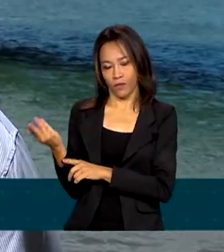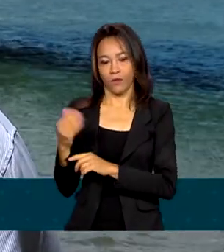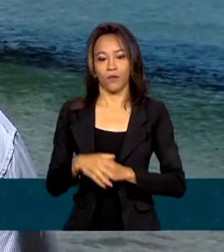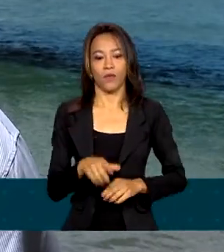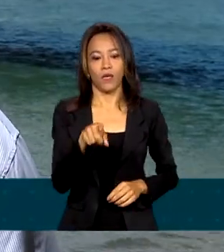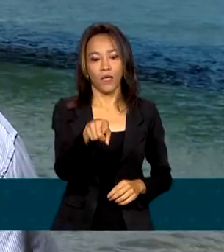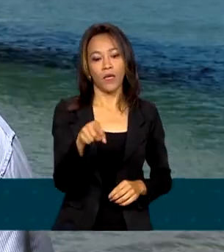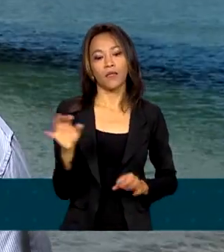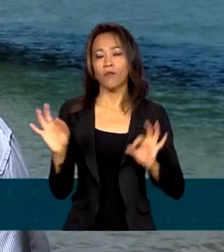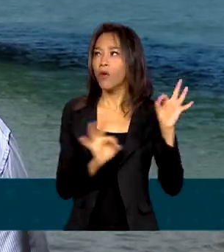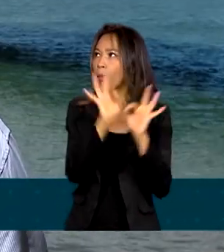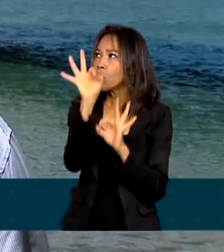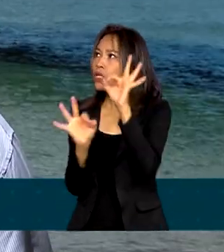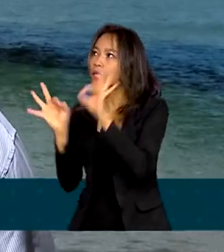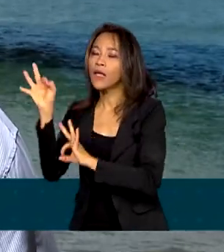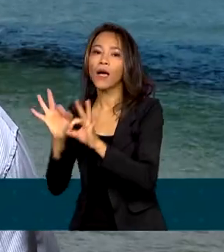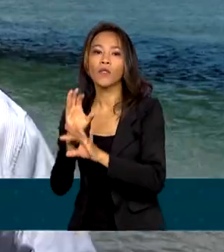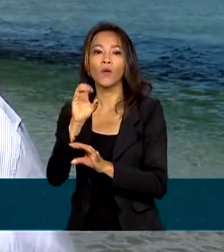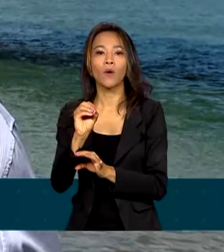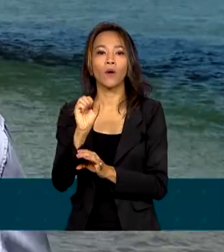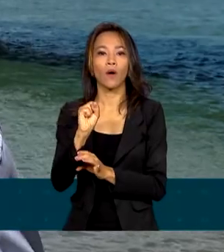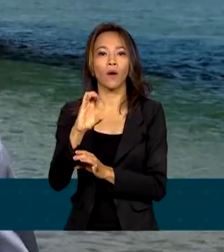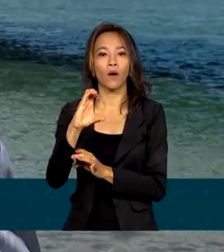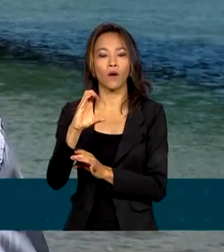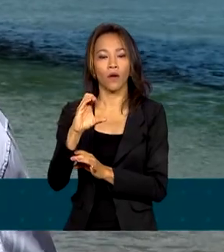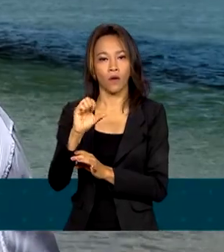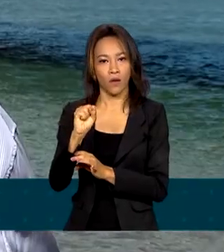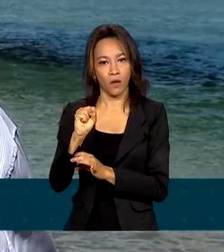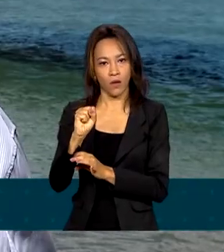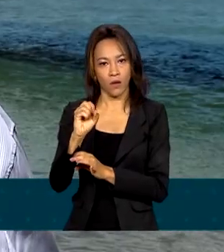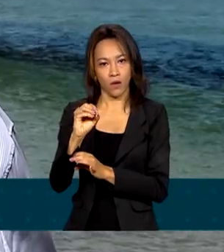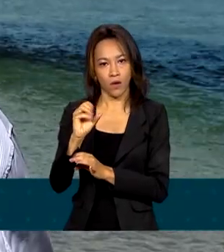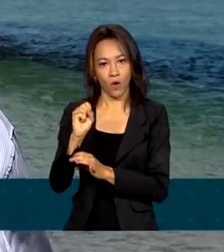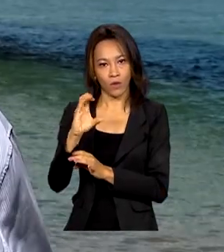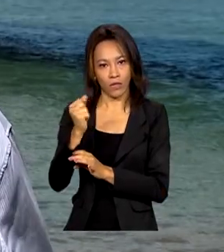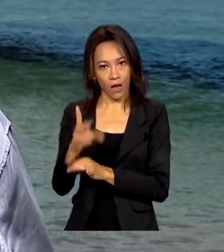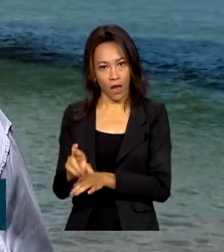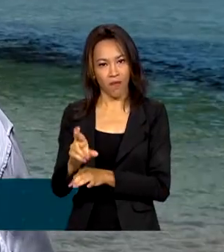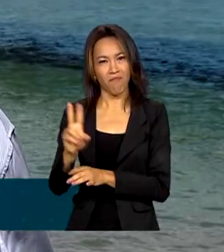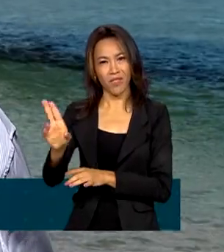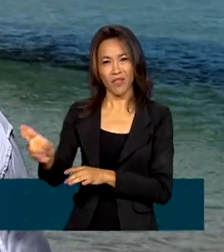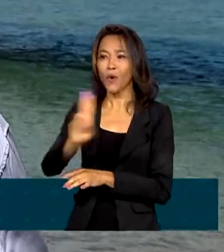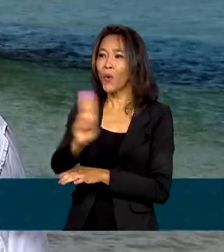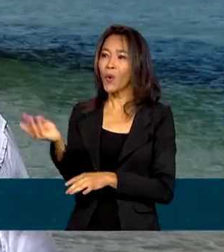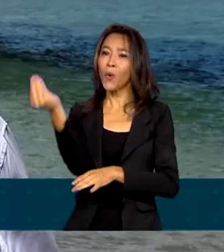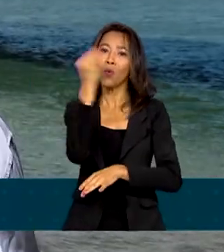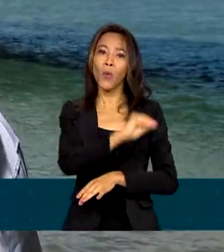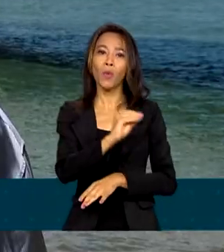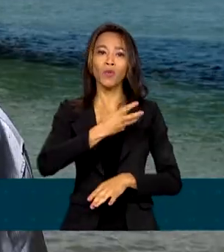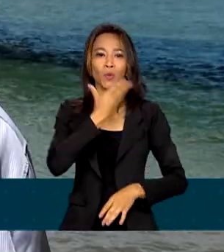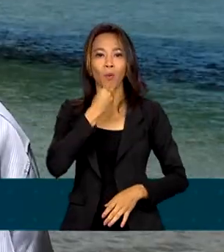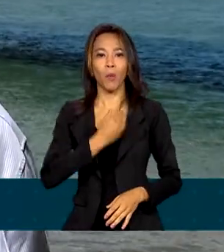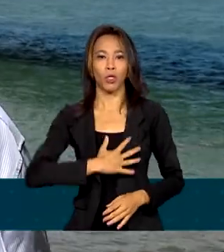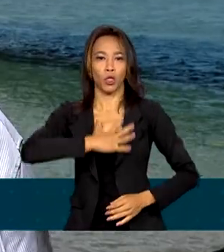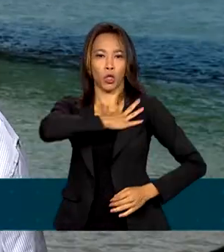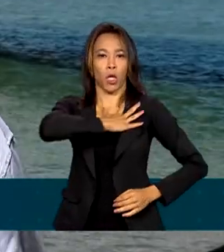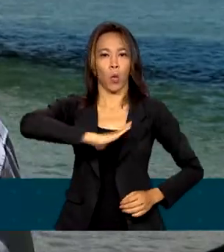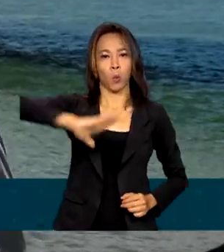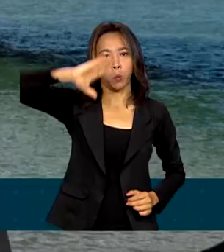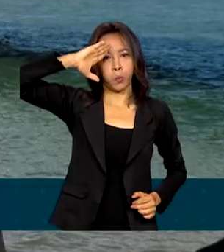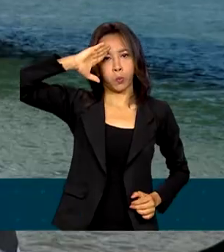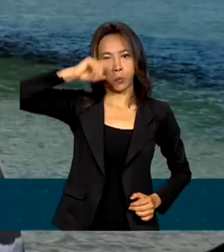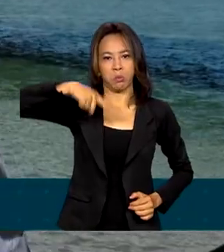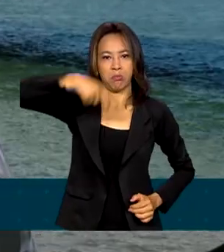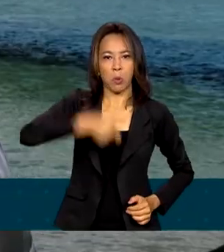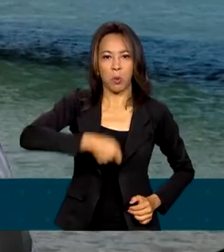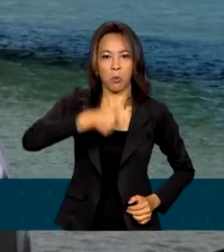Niemeyer, foi a única projetada por ele, mas tomou o nome de um general ditador da